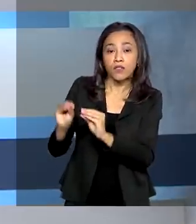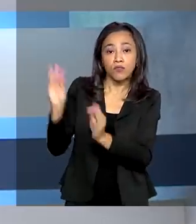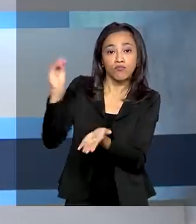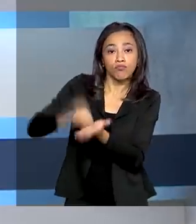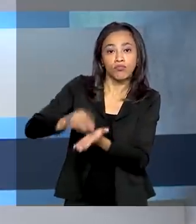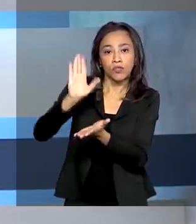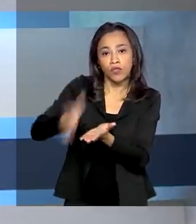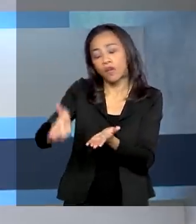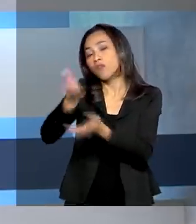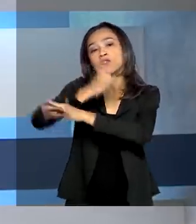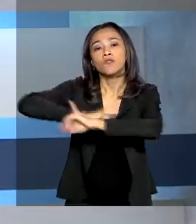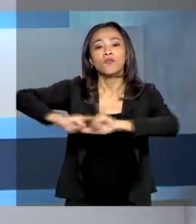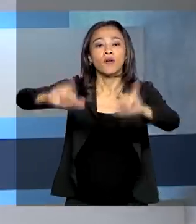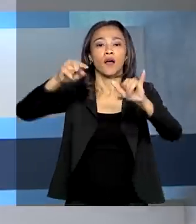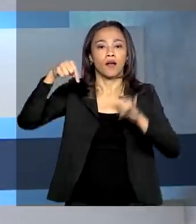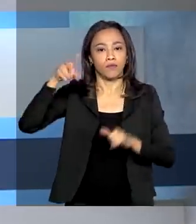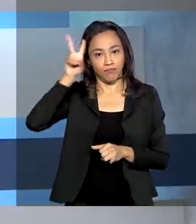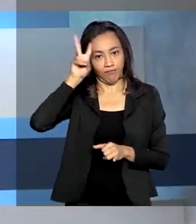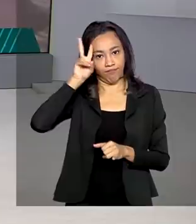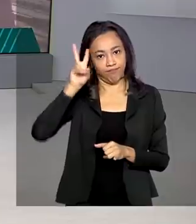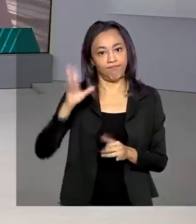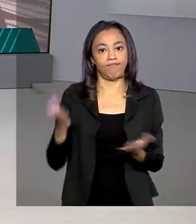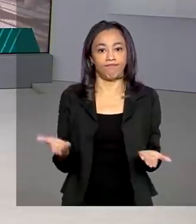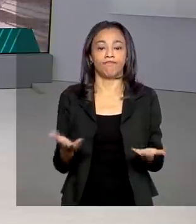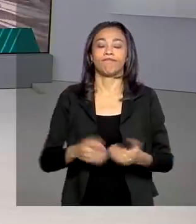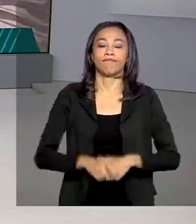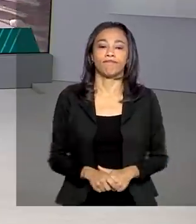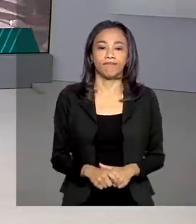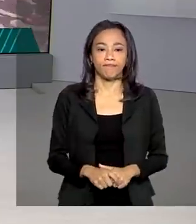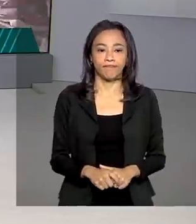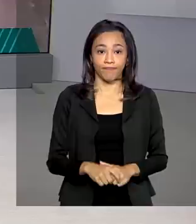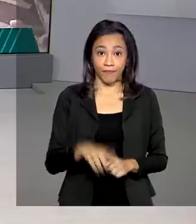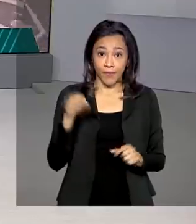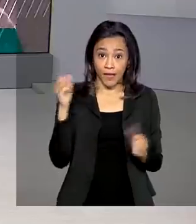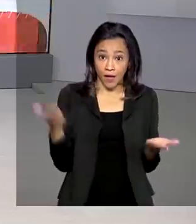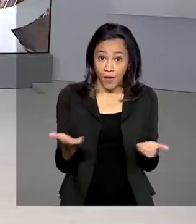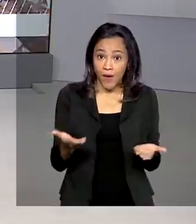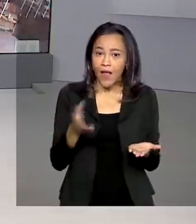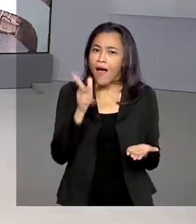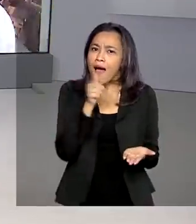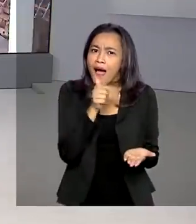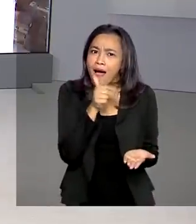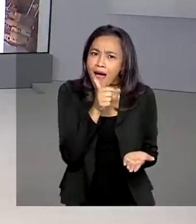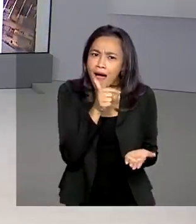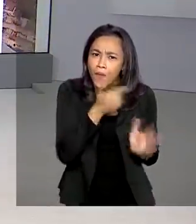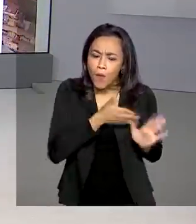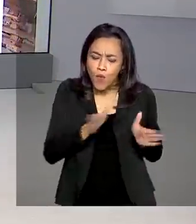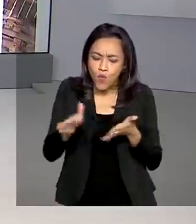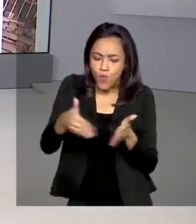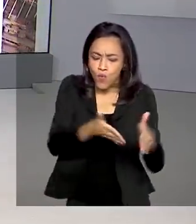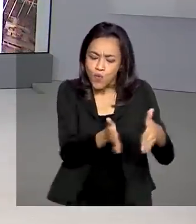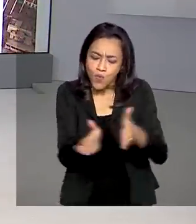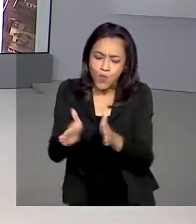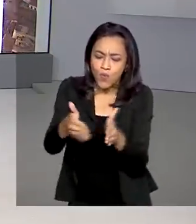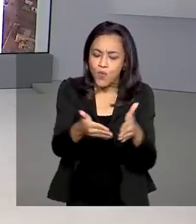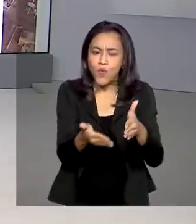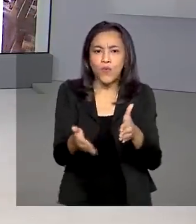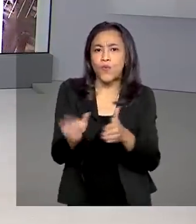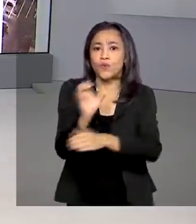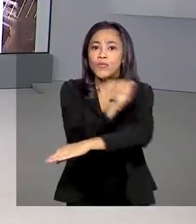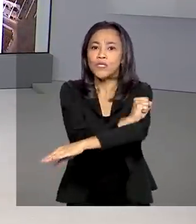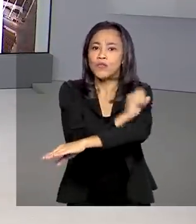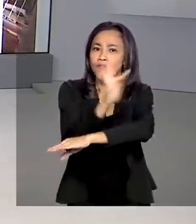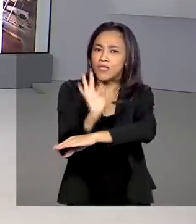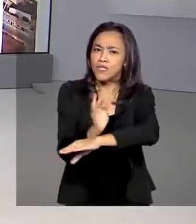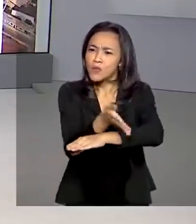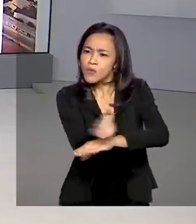Diário Oficial da União desta segunda-feira. Com a chegada da água do Velho Chico ao Ceará na última sexta-feira,